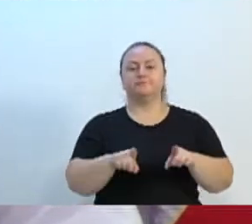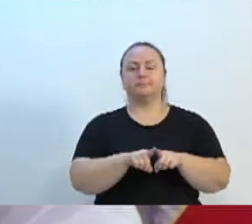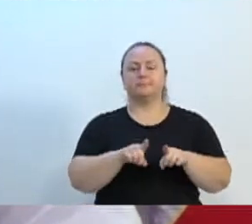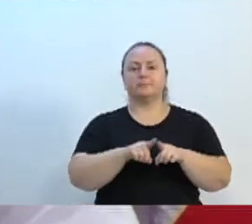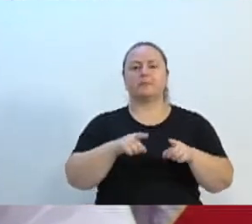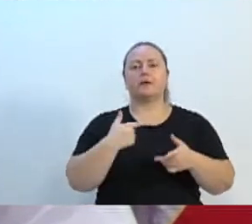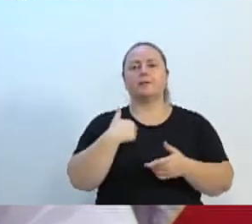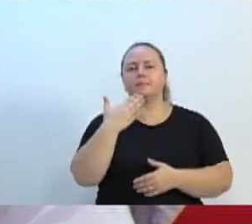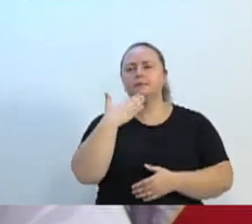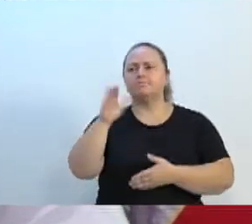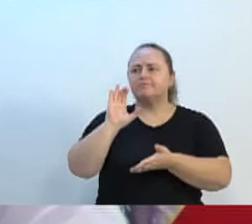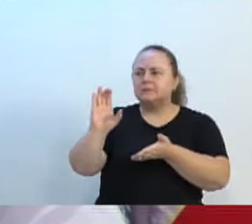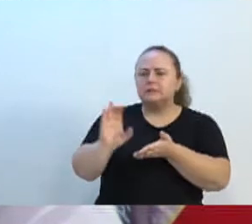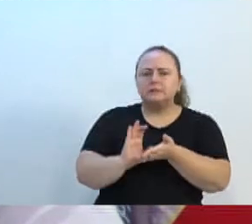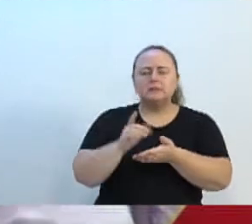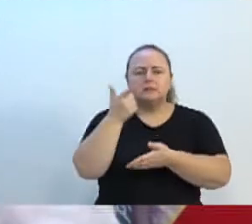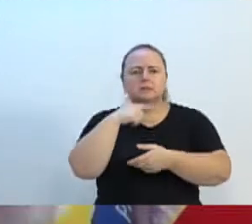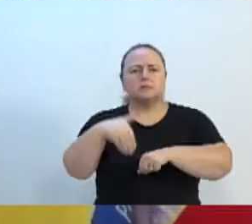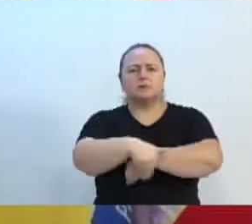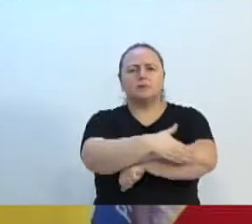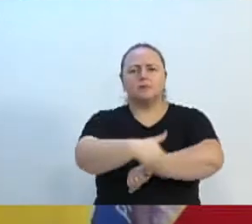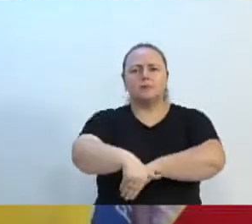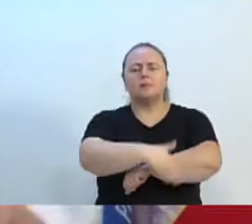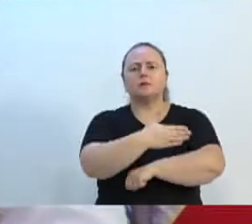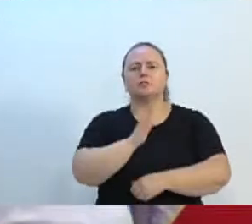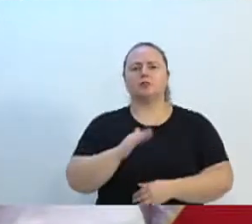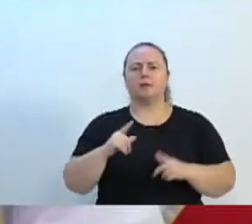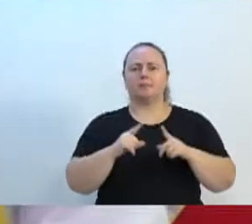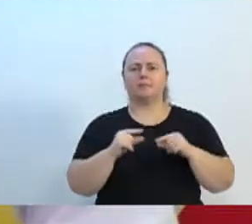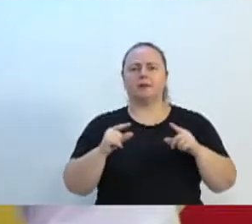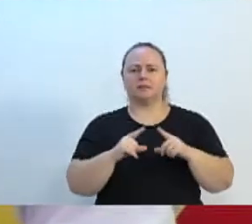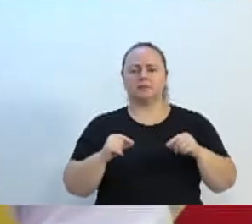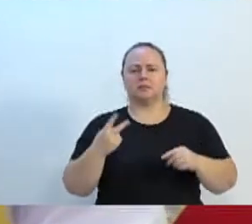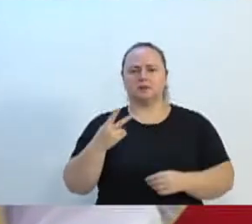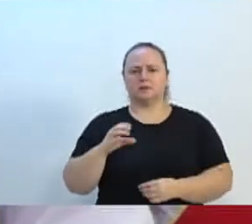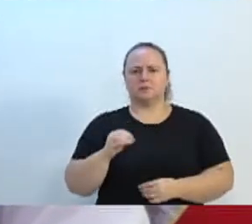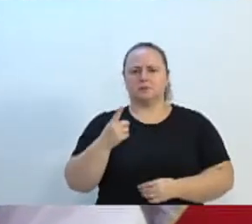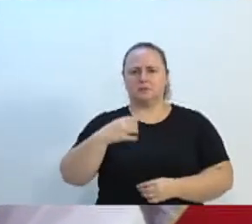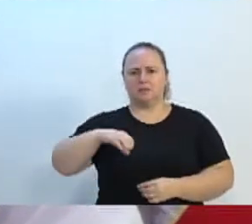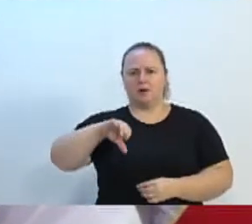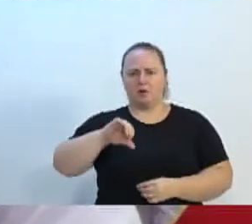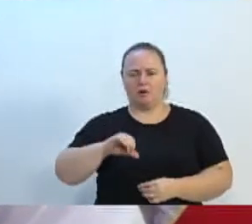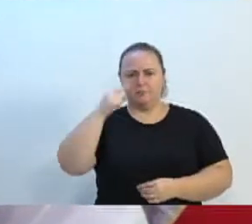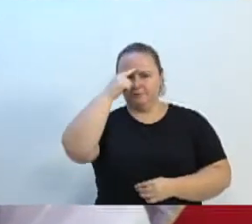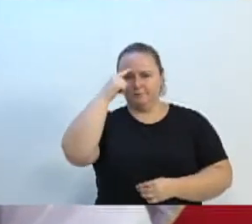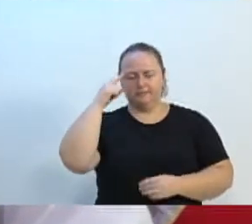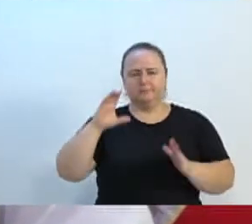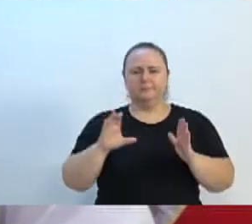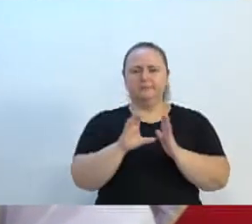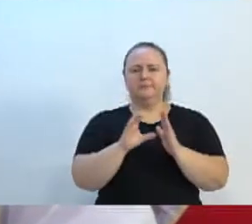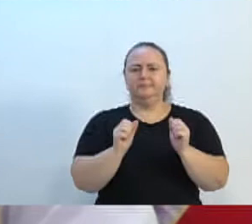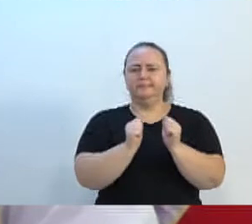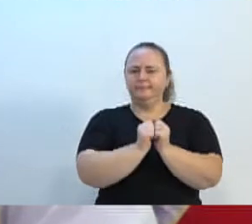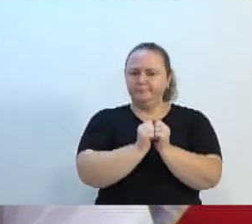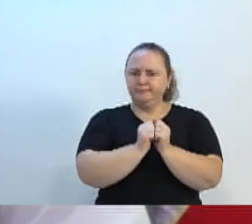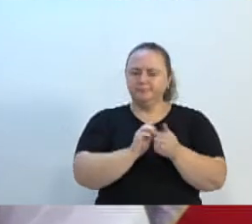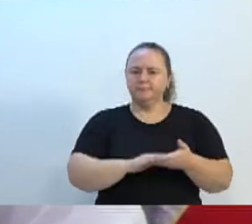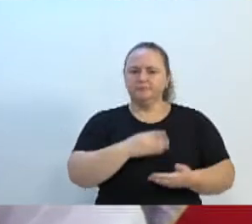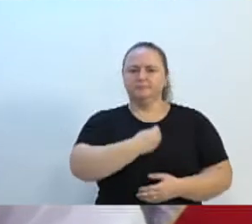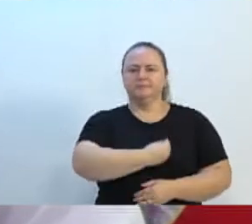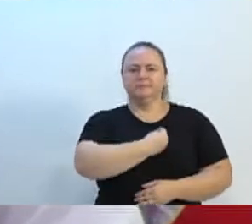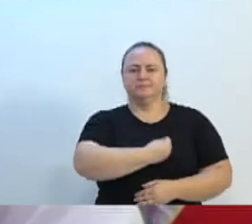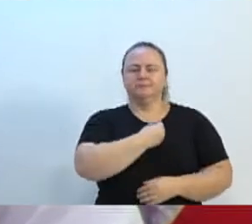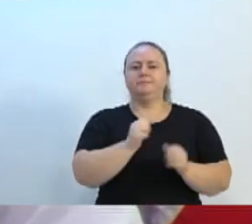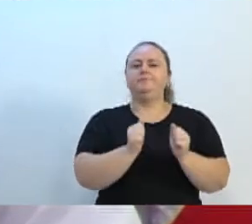em Brasília, em Brasília, em 2019. Ito, o vereador Amir, o vereador Caminha, também, se puder colocar, estivemos junto.